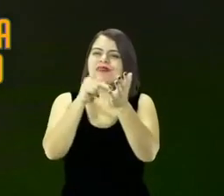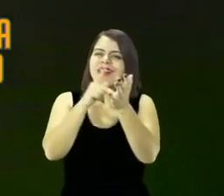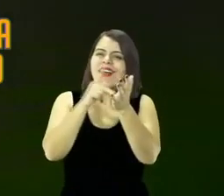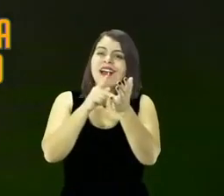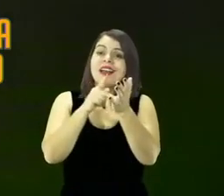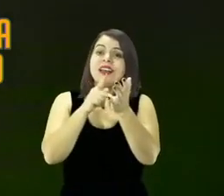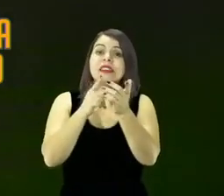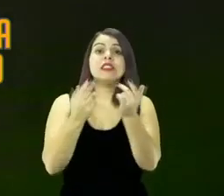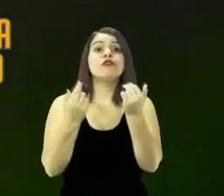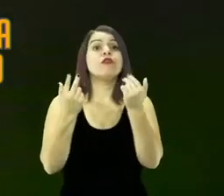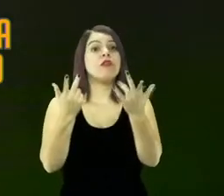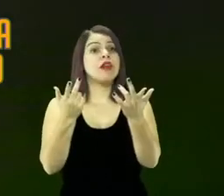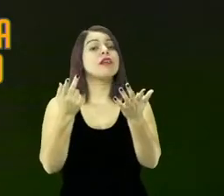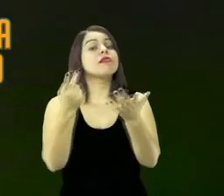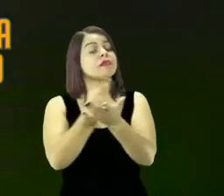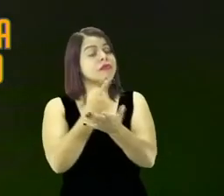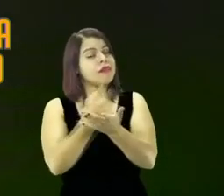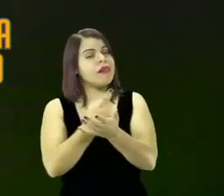família, amigos,